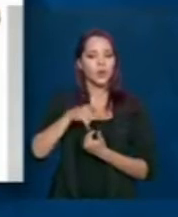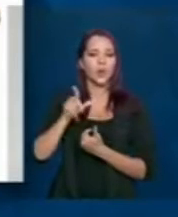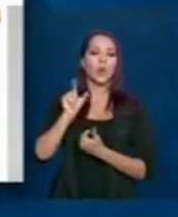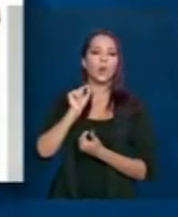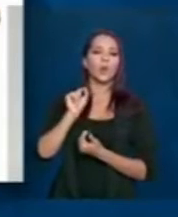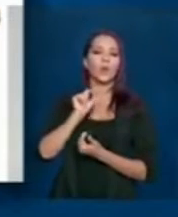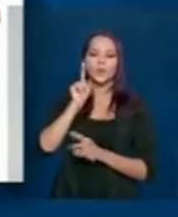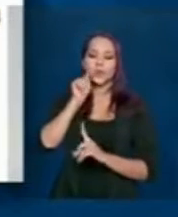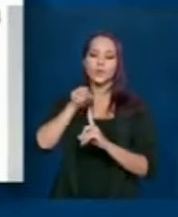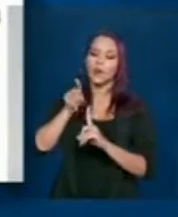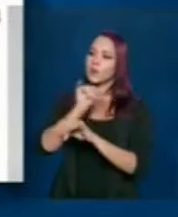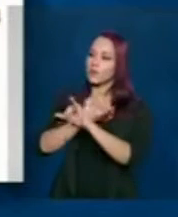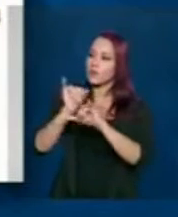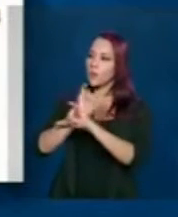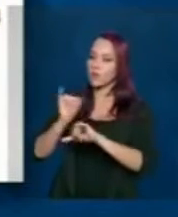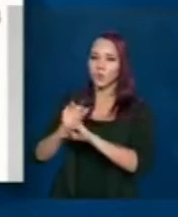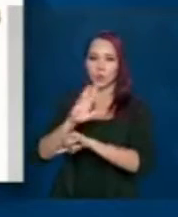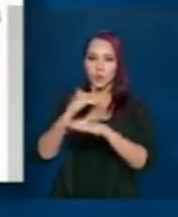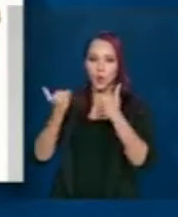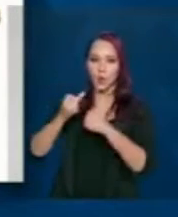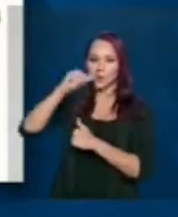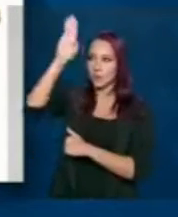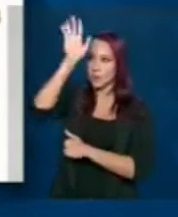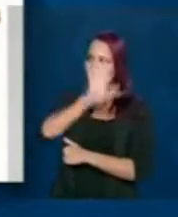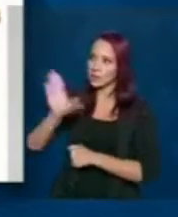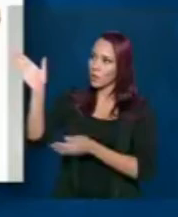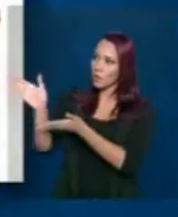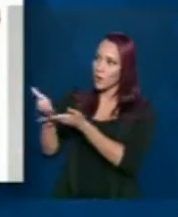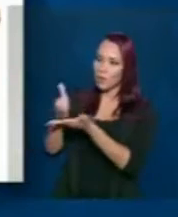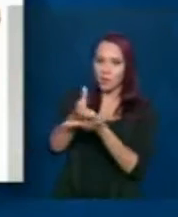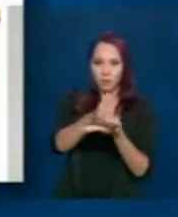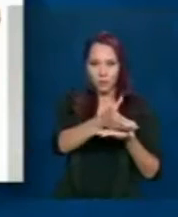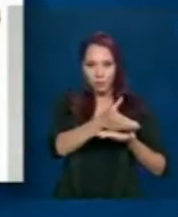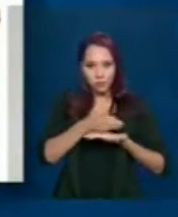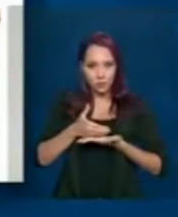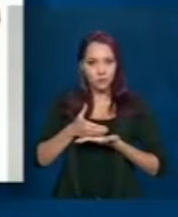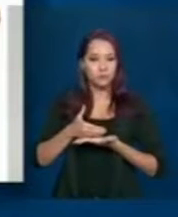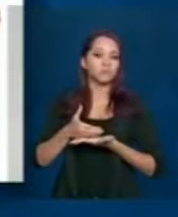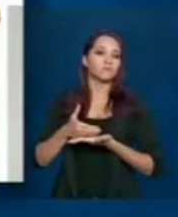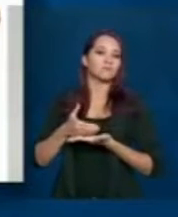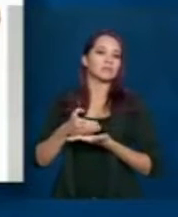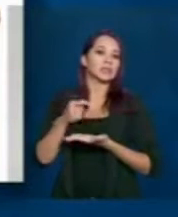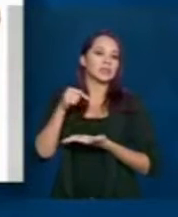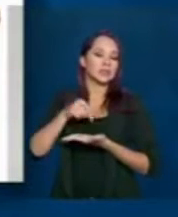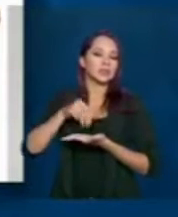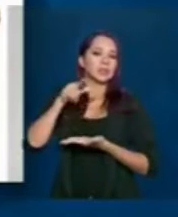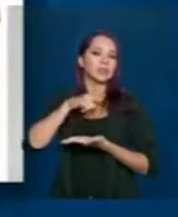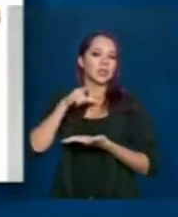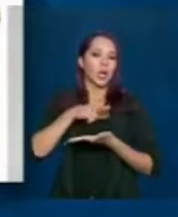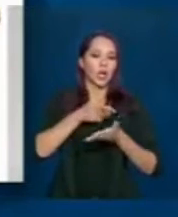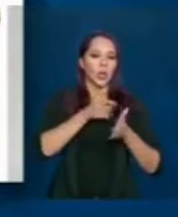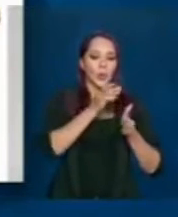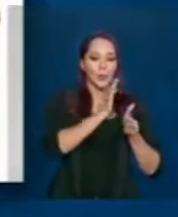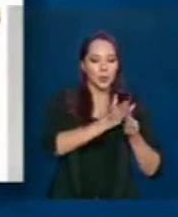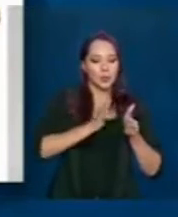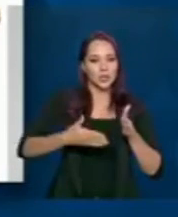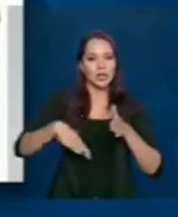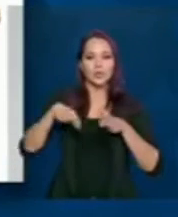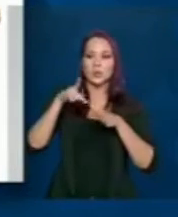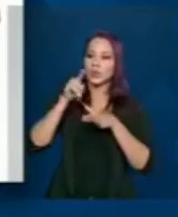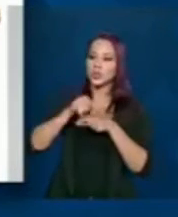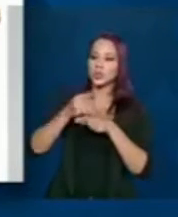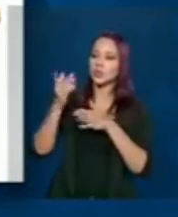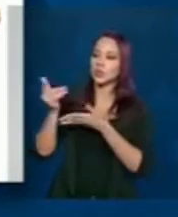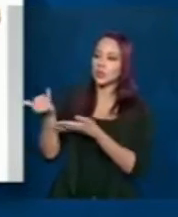coletar todos os dados de óbitos em todo o território nacional e por meio de um processo sistemático de coleta,